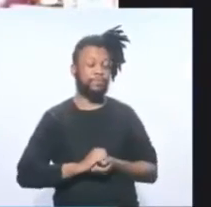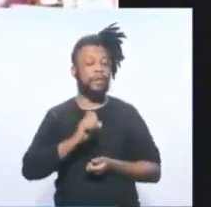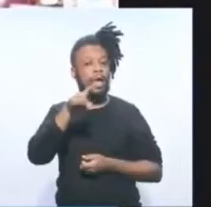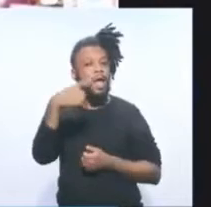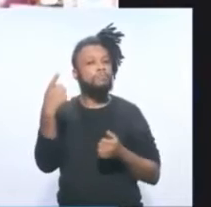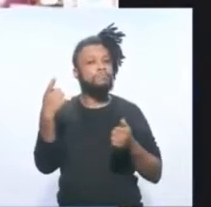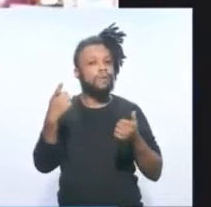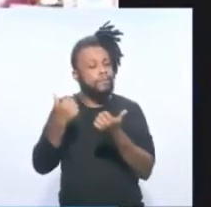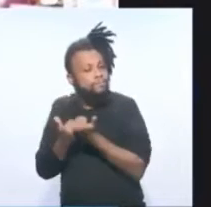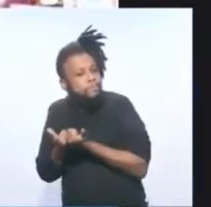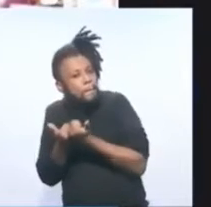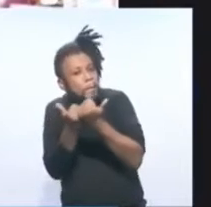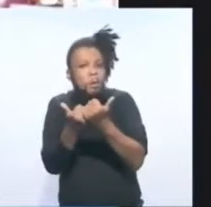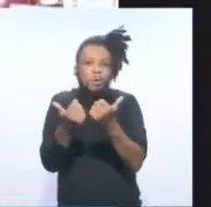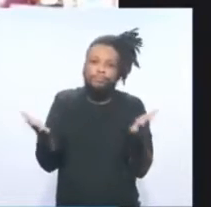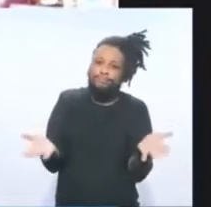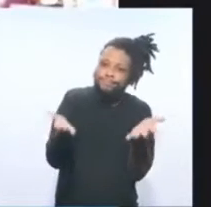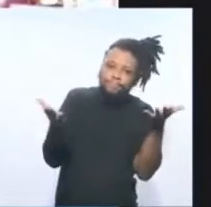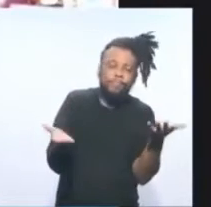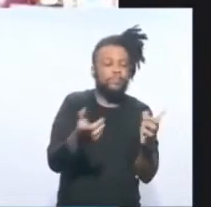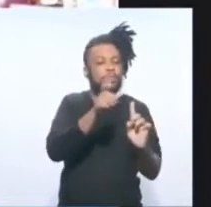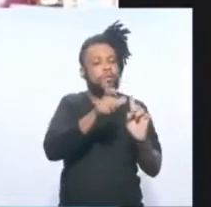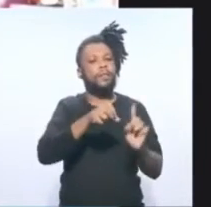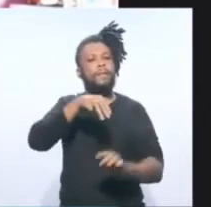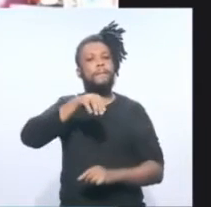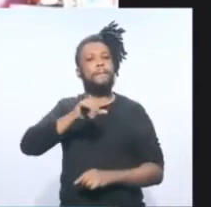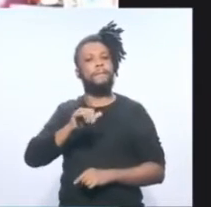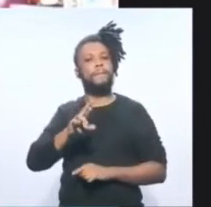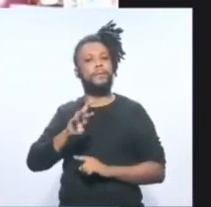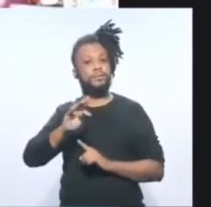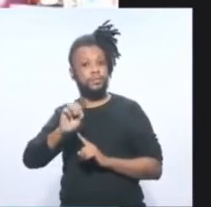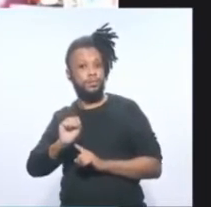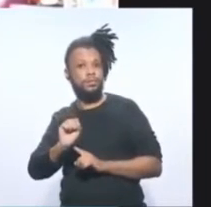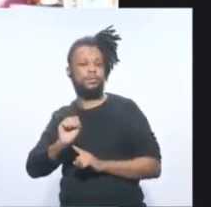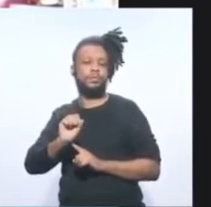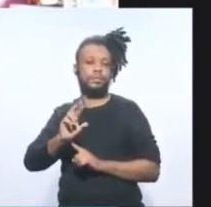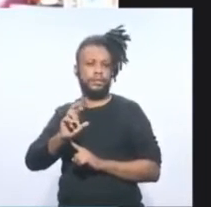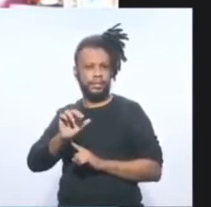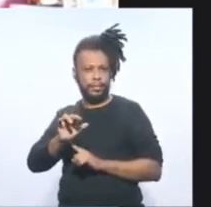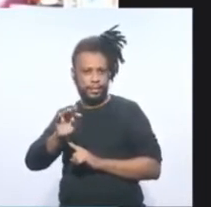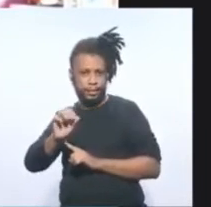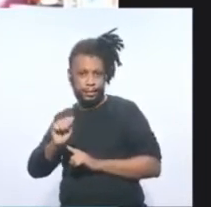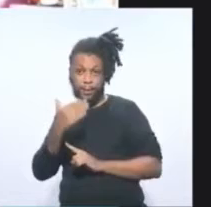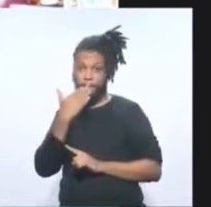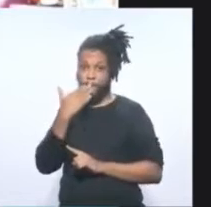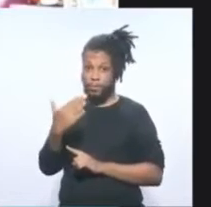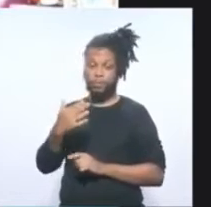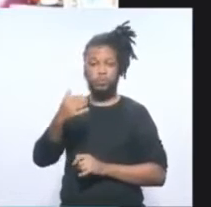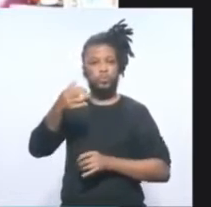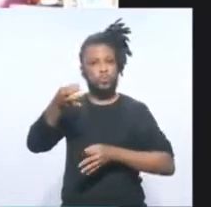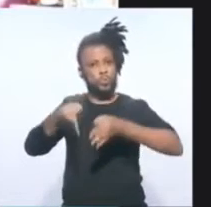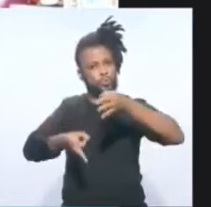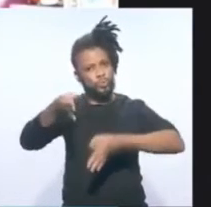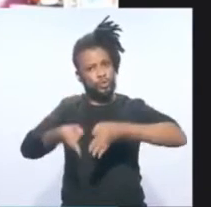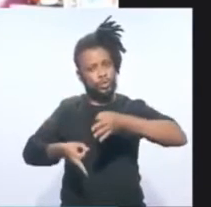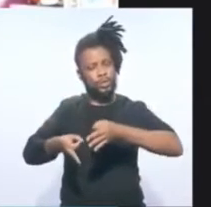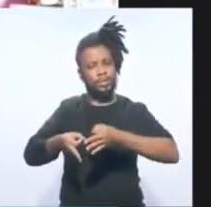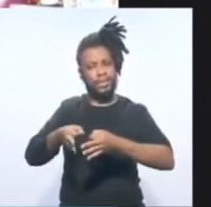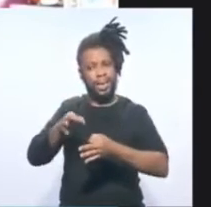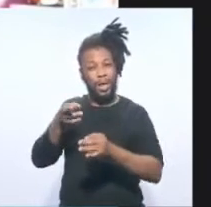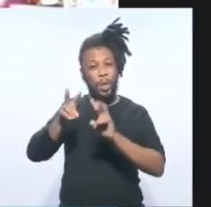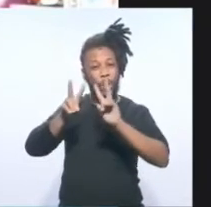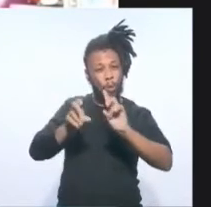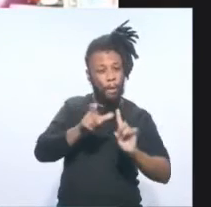moção de apoio à senhora Mirtes Renata e pedido de justiça para o ocorrido com o menino Miguel Otávio.